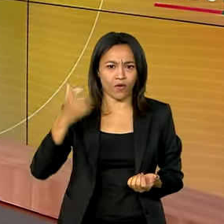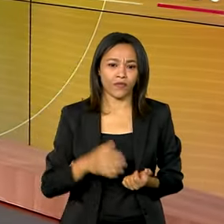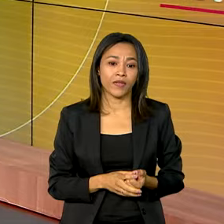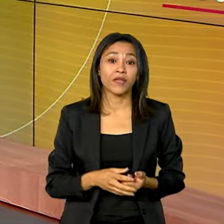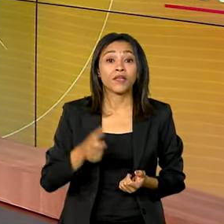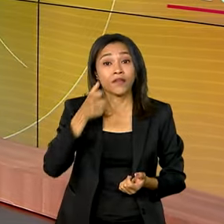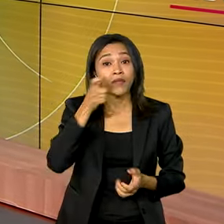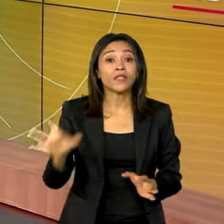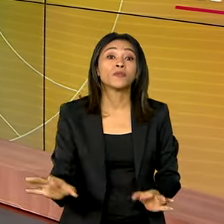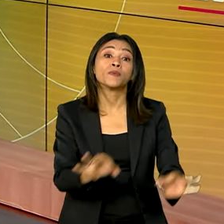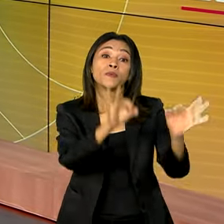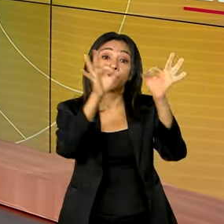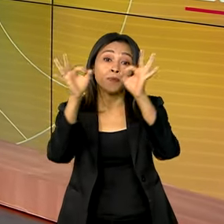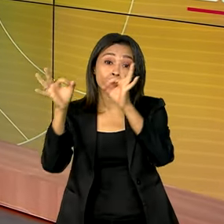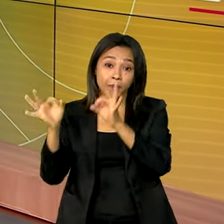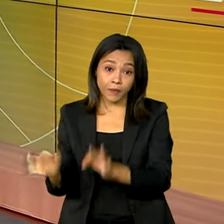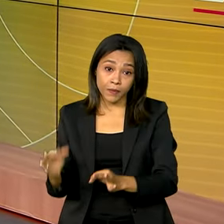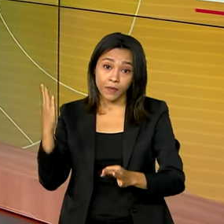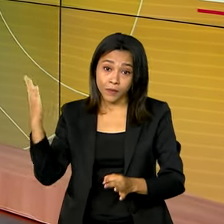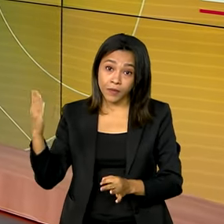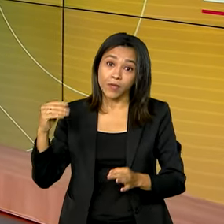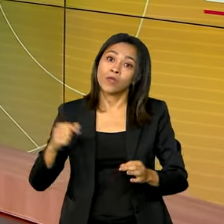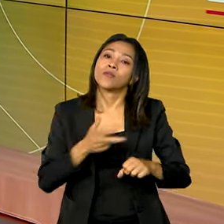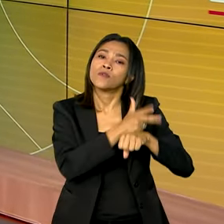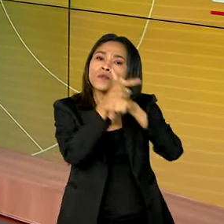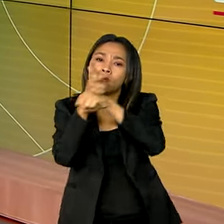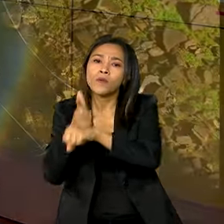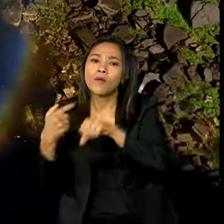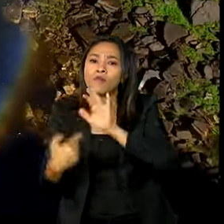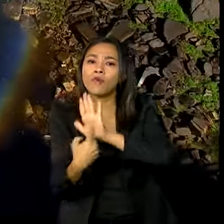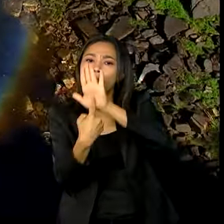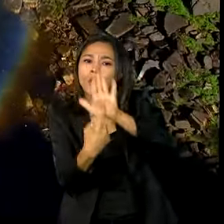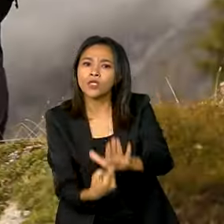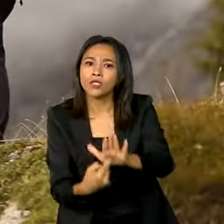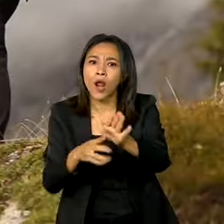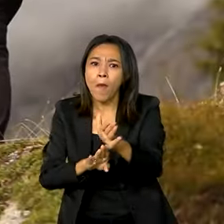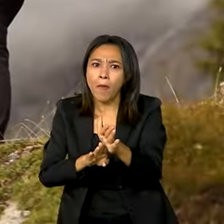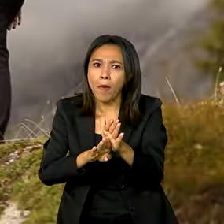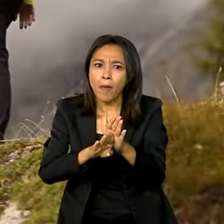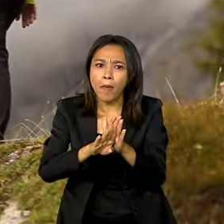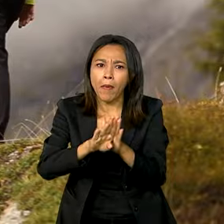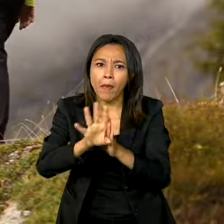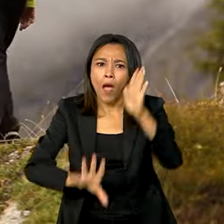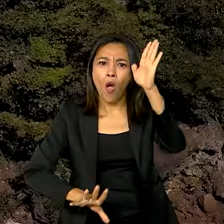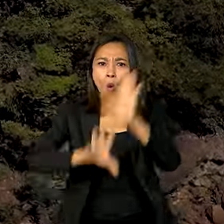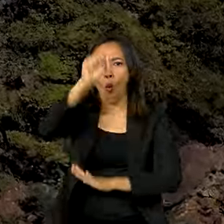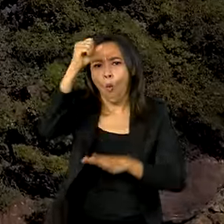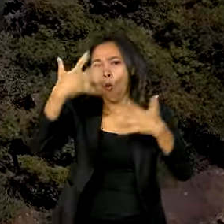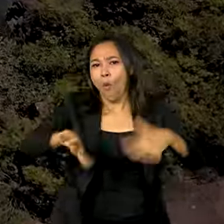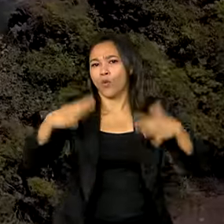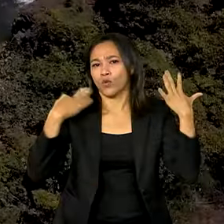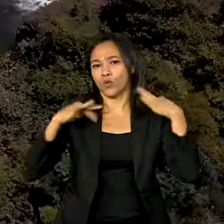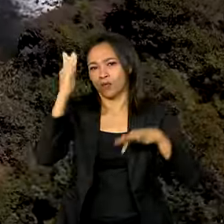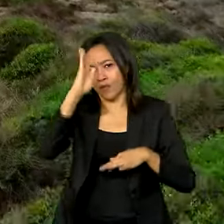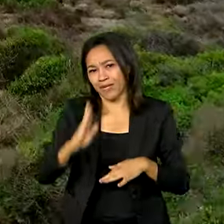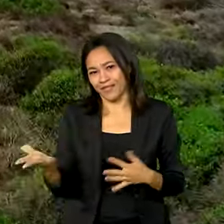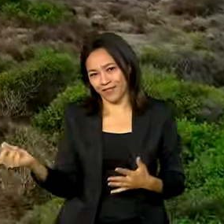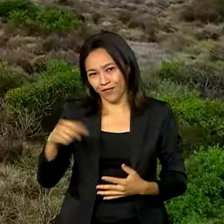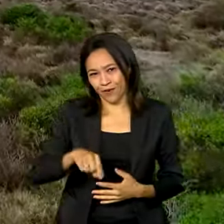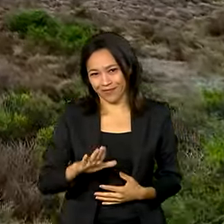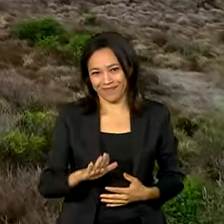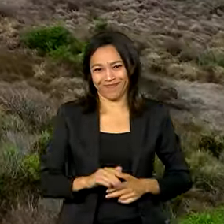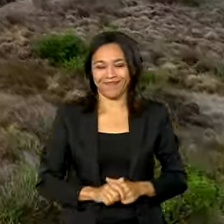E veja a seguir, no quadro Brasil no Rumo Certo, vamos falar sobre o crescimento recorde no turismo no país. A gente volta já já.